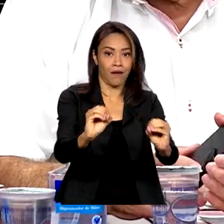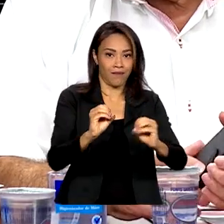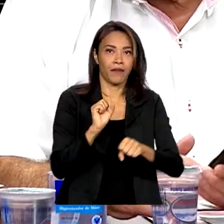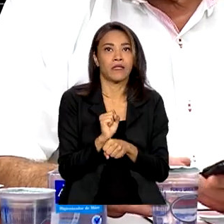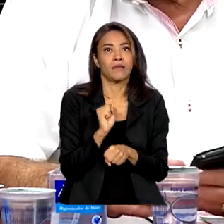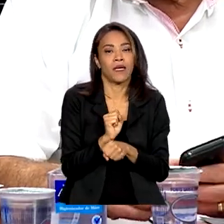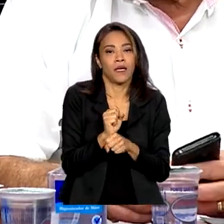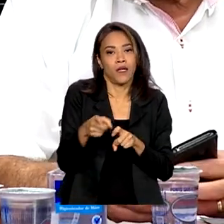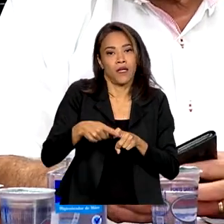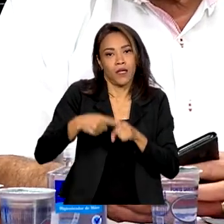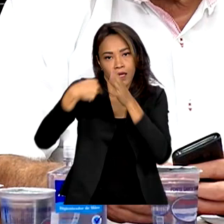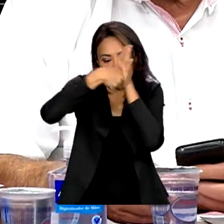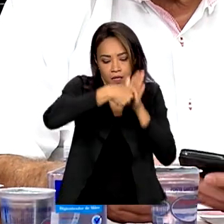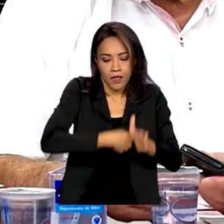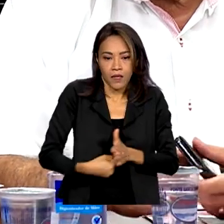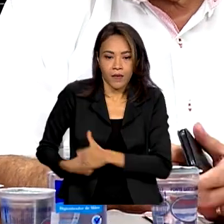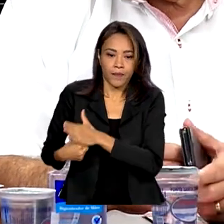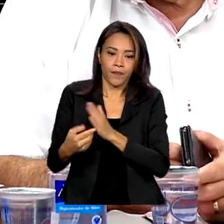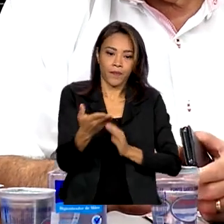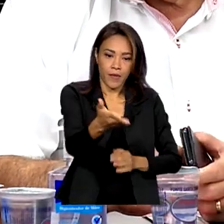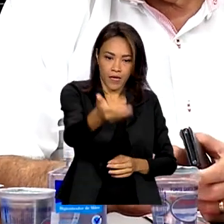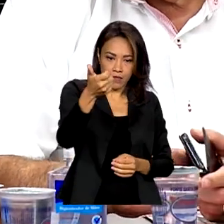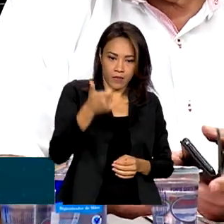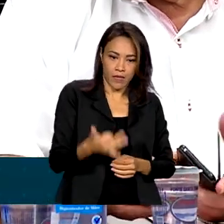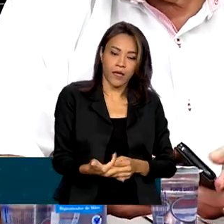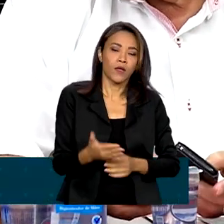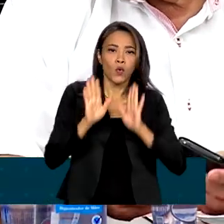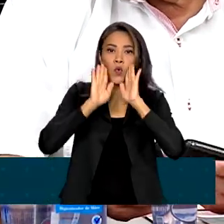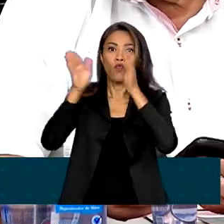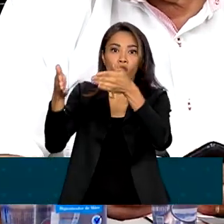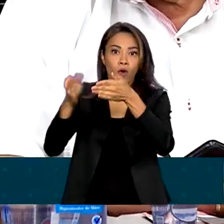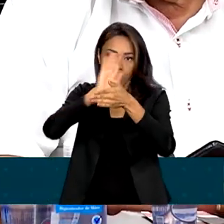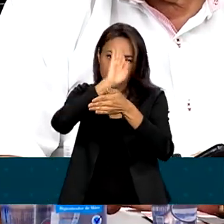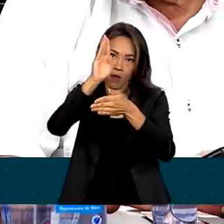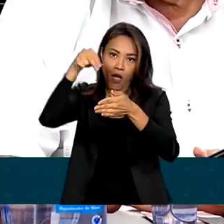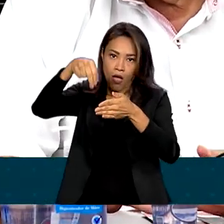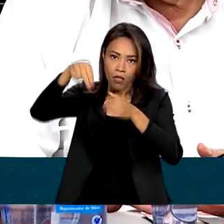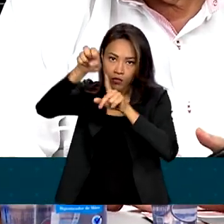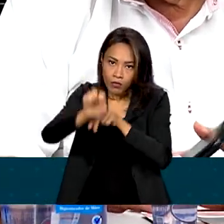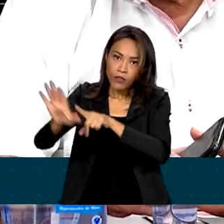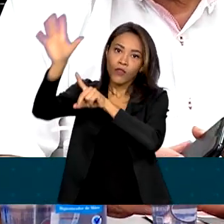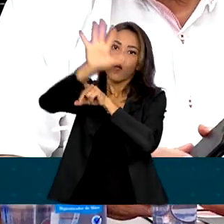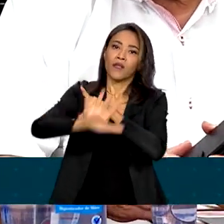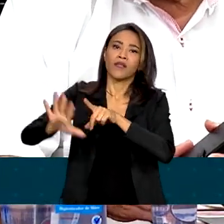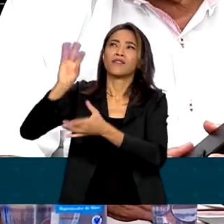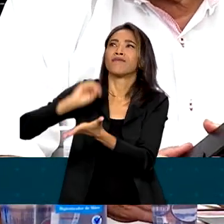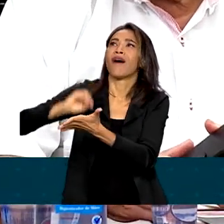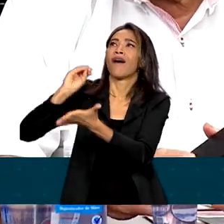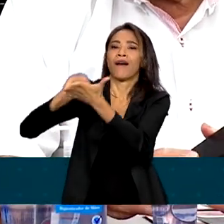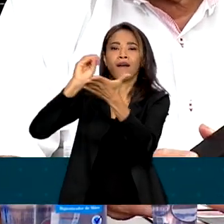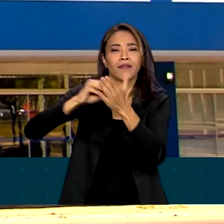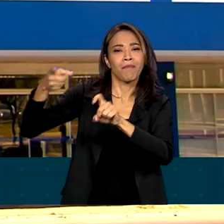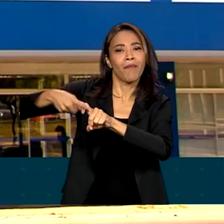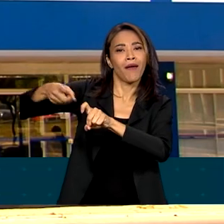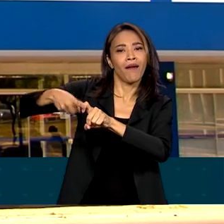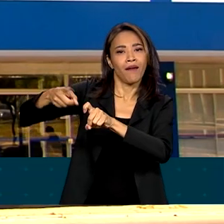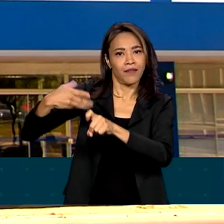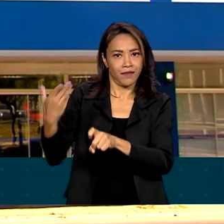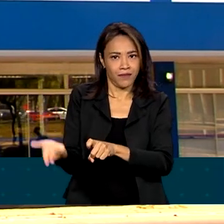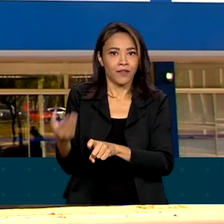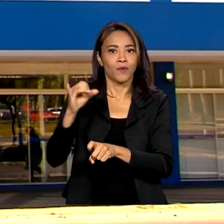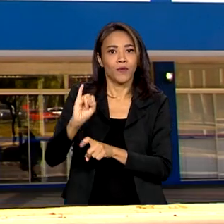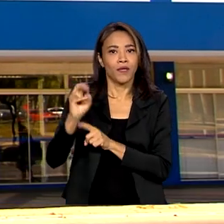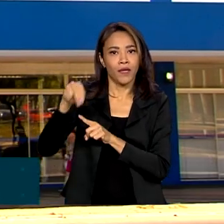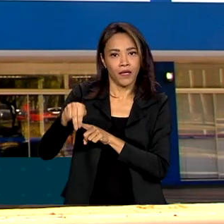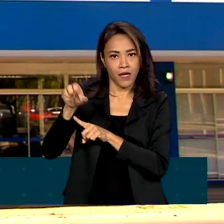A ação começa focada na região nordeste, onde há maior escassez de médicos peritos. Uma das